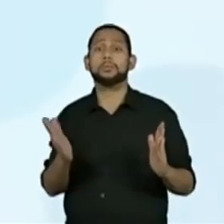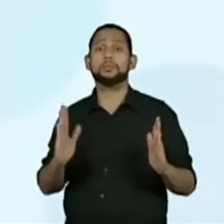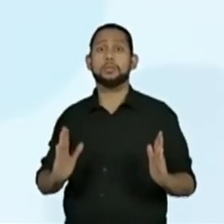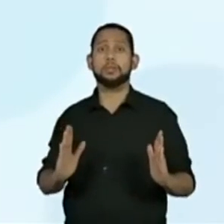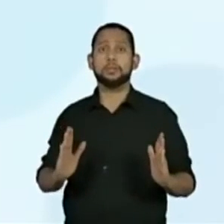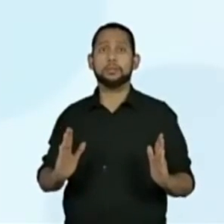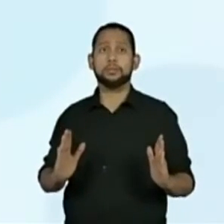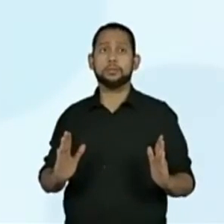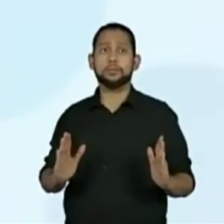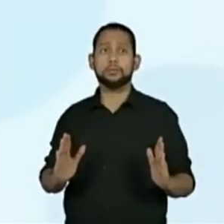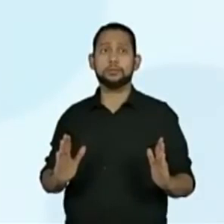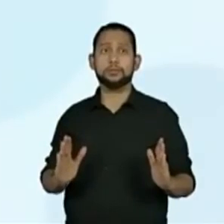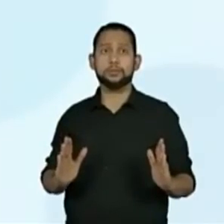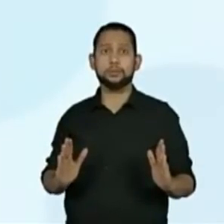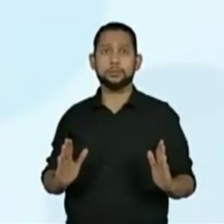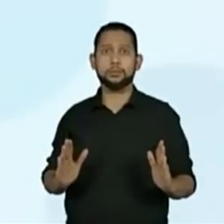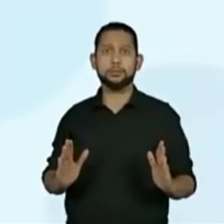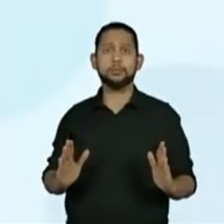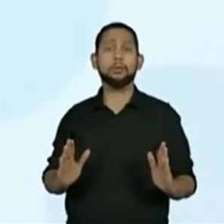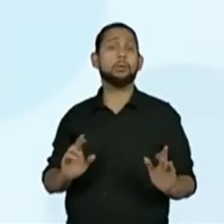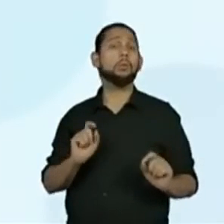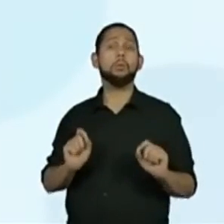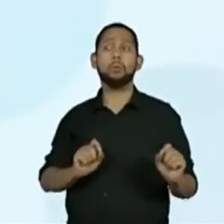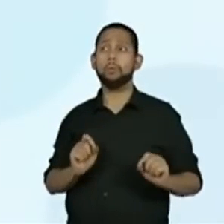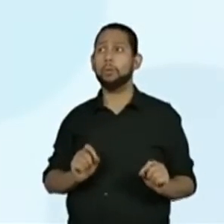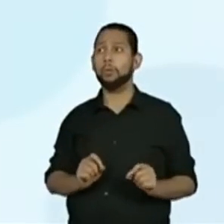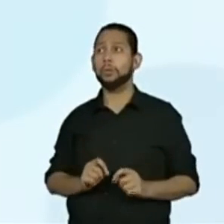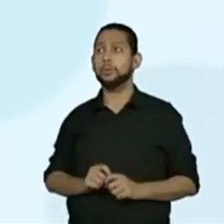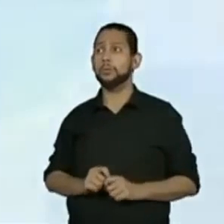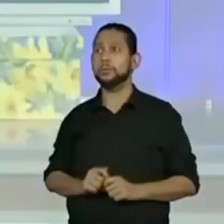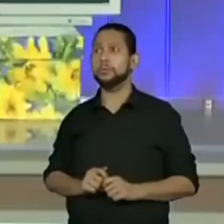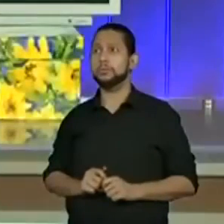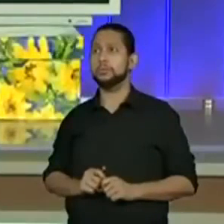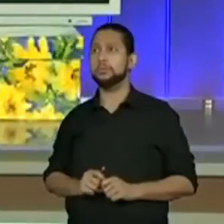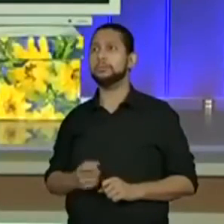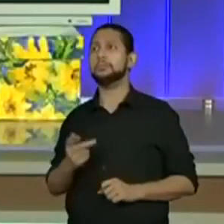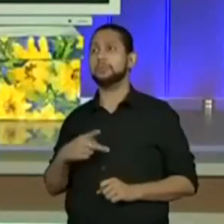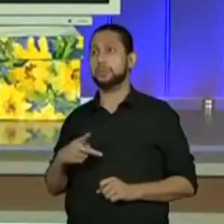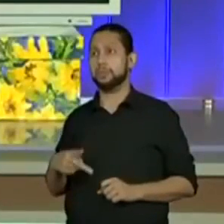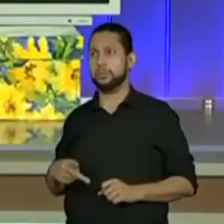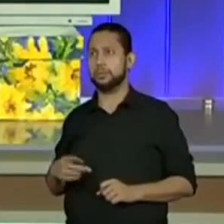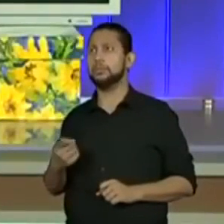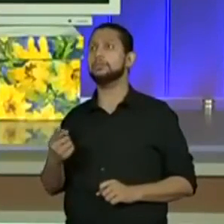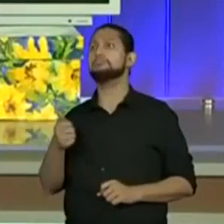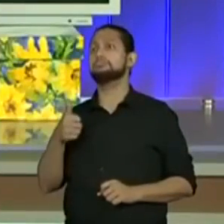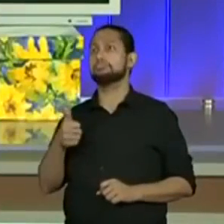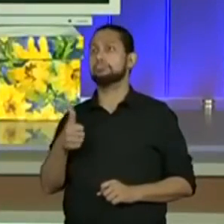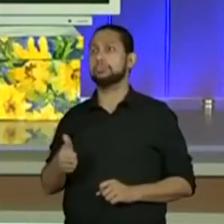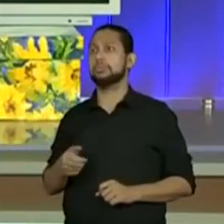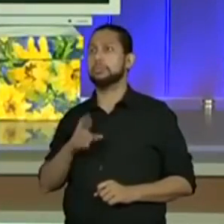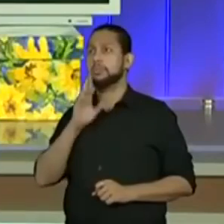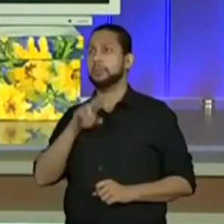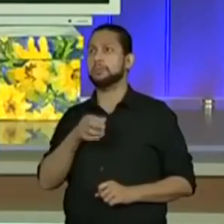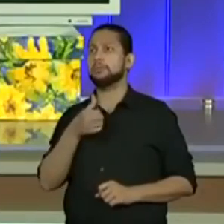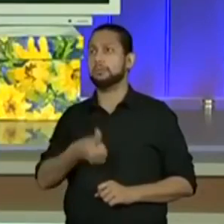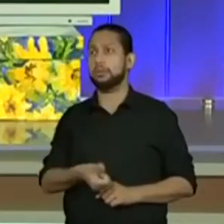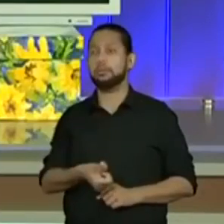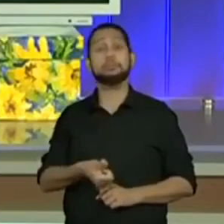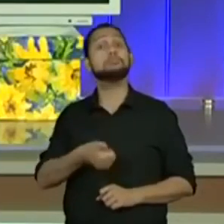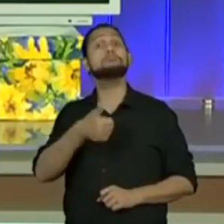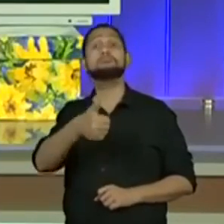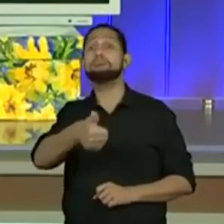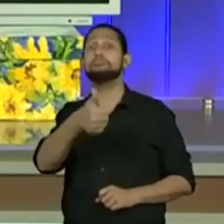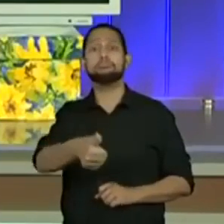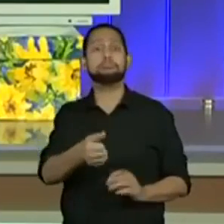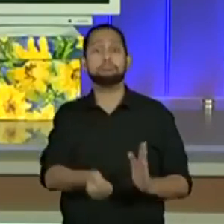desculpa, no experimento anterior foi de quanto? A professora Thaisa falou que é seis e a professora Maria de Fátima